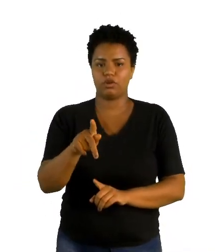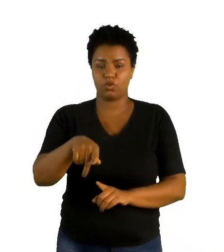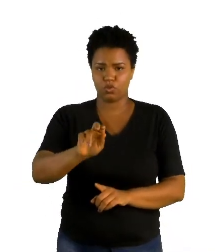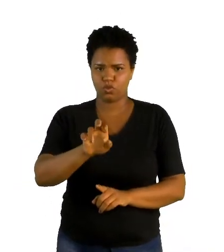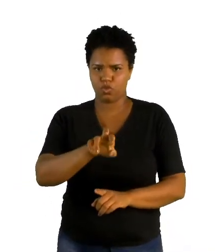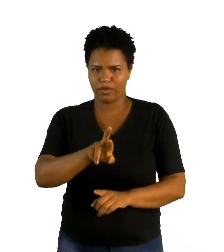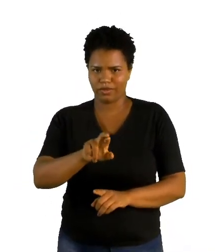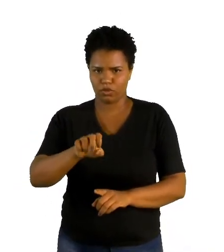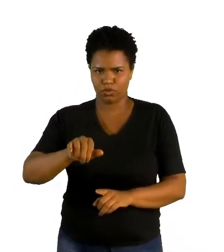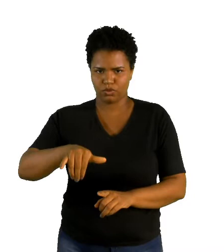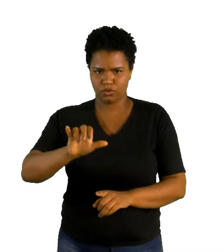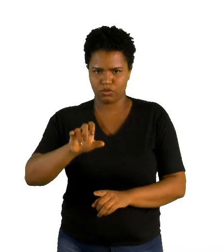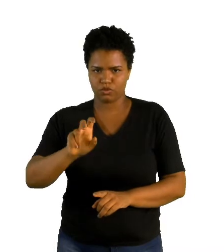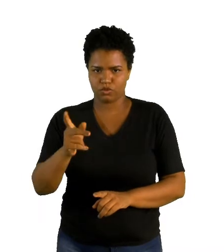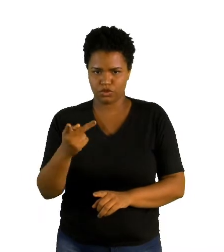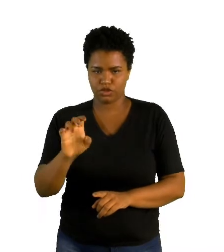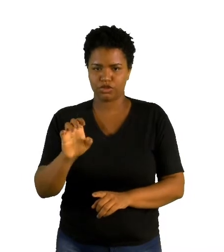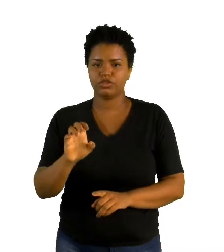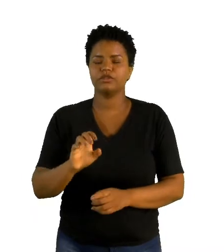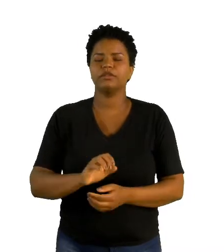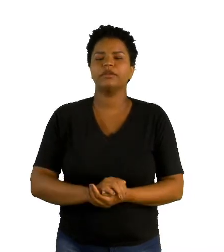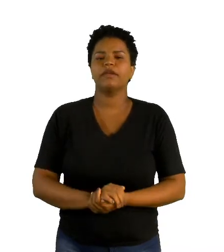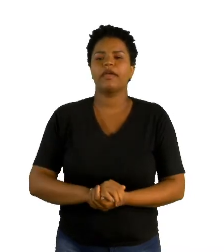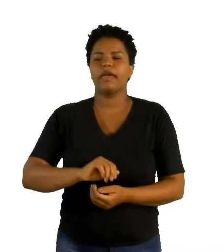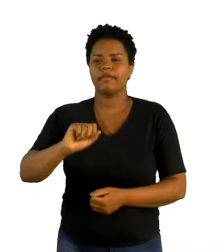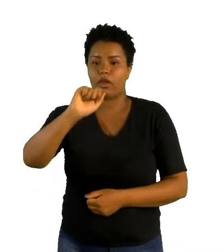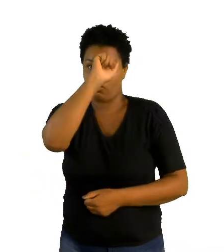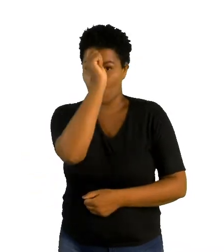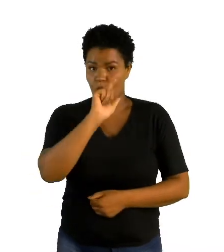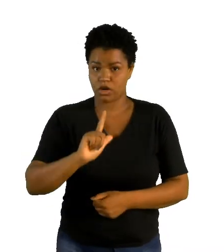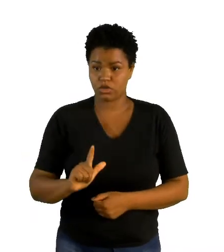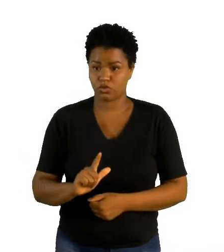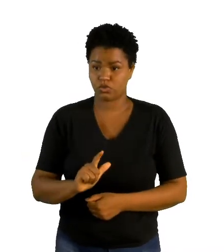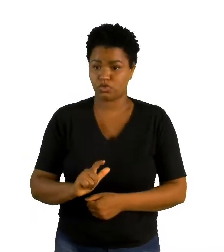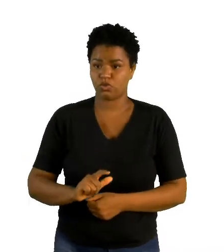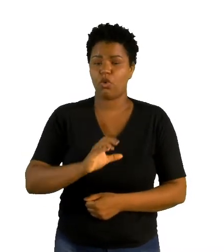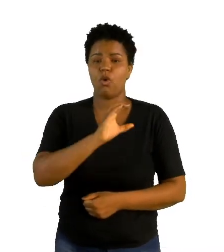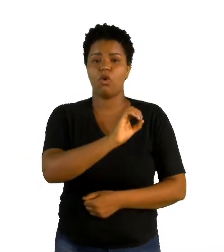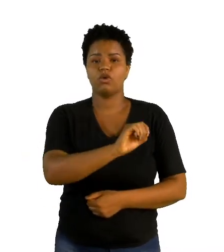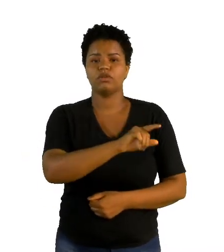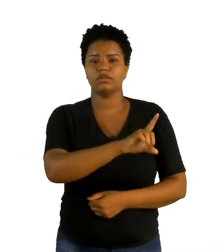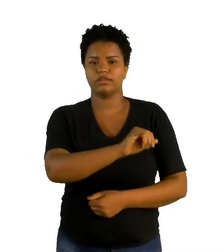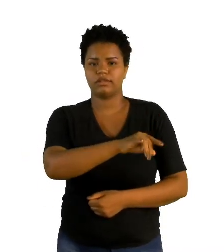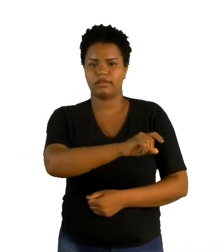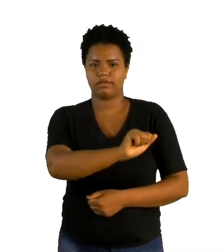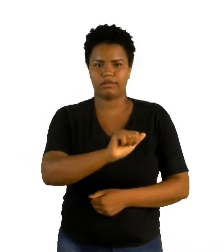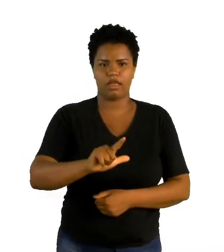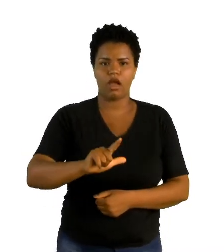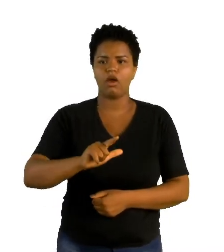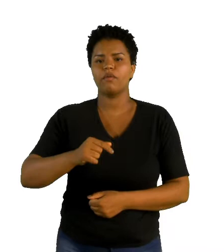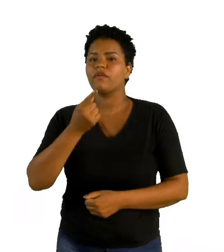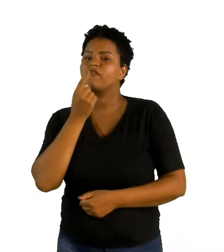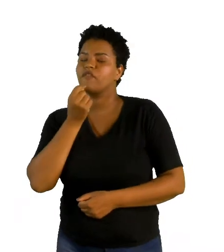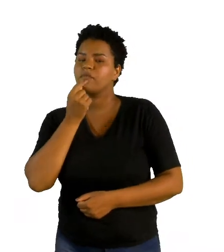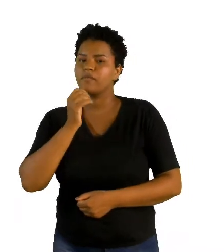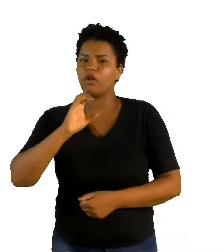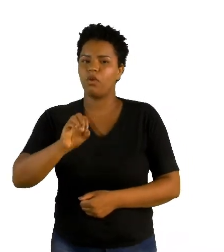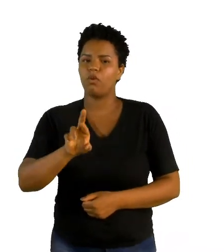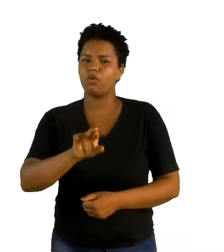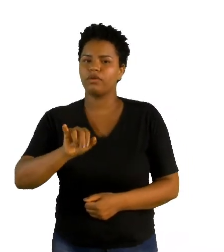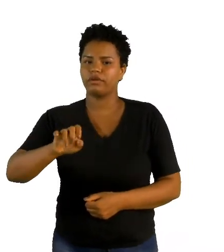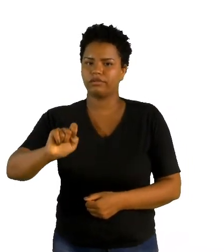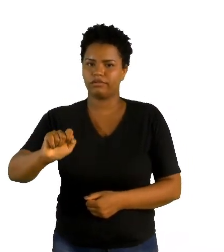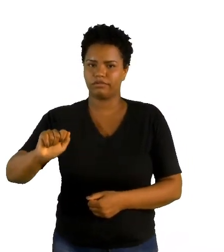ter de azul o que é ocidental e de vermelho o que é é oriental. Então, essa é uma das